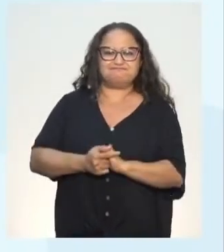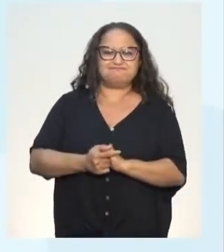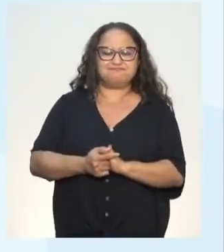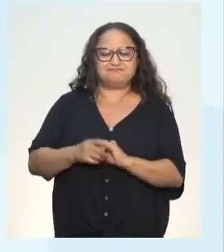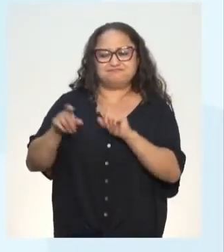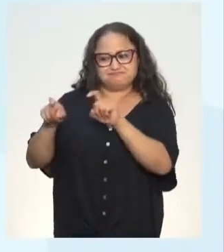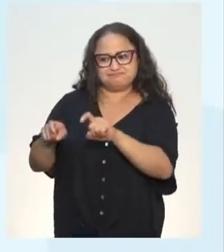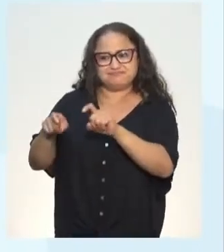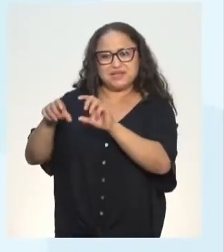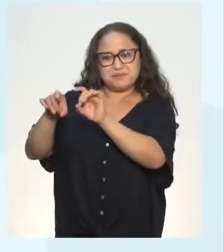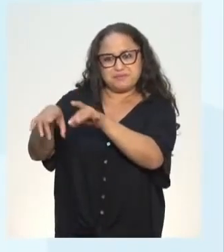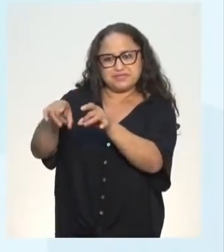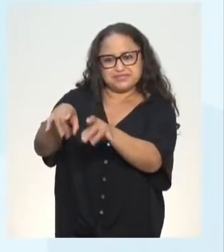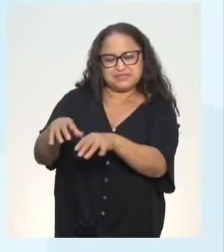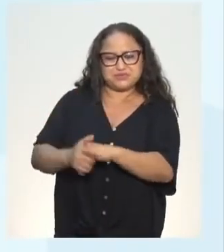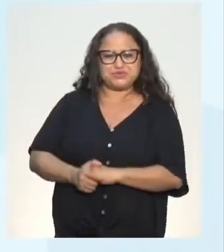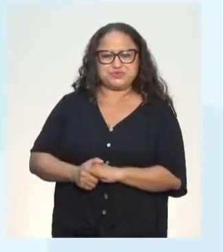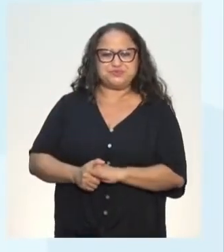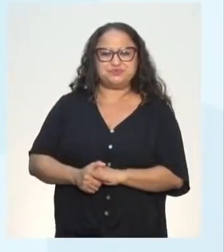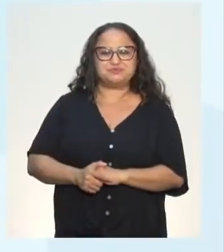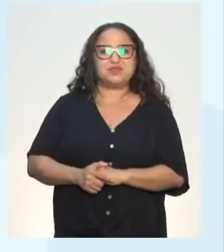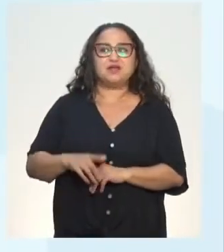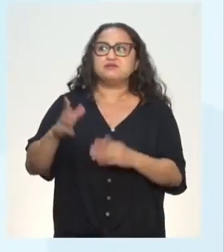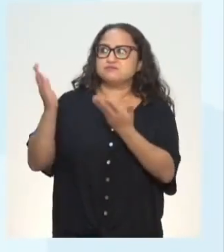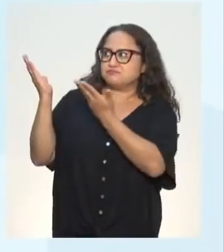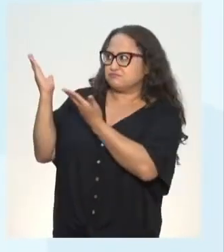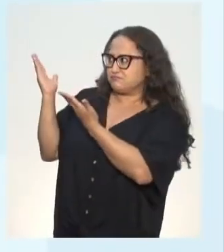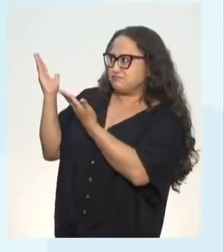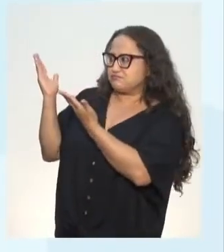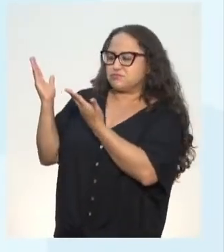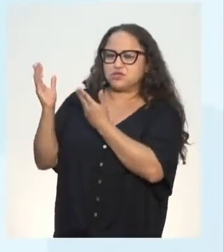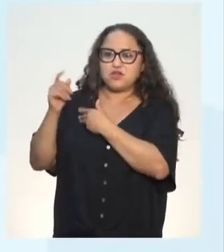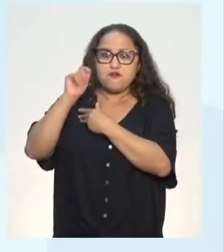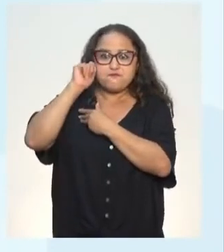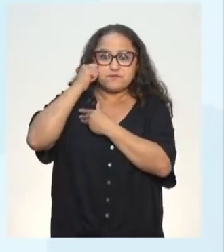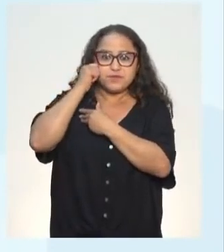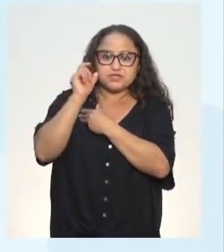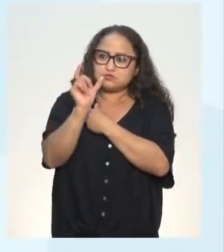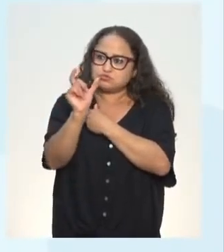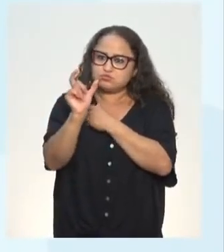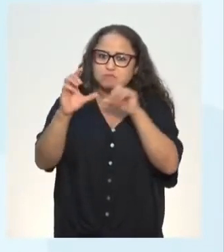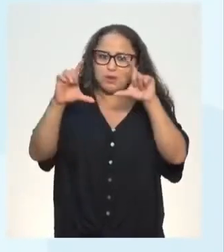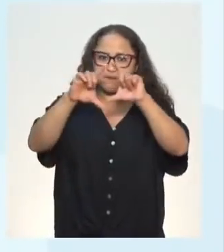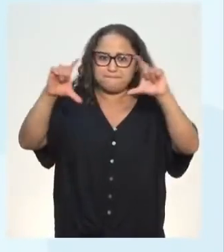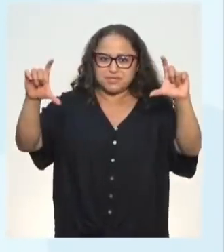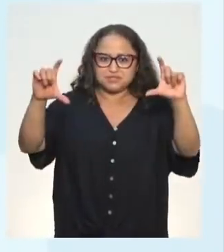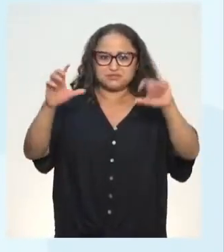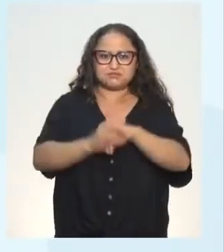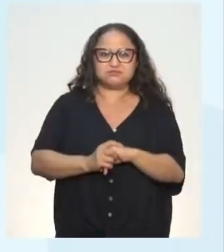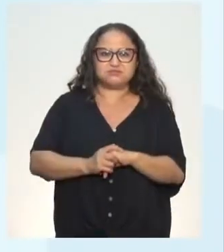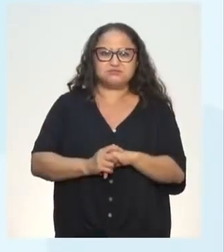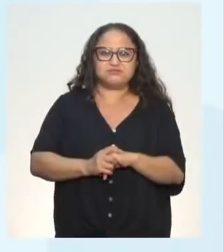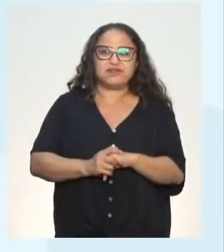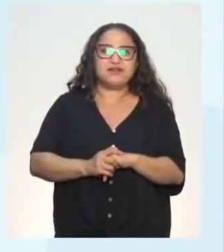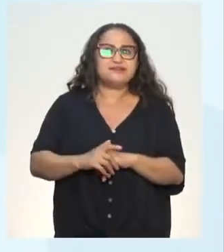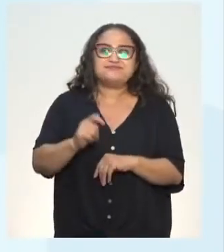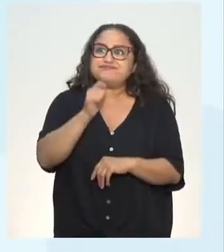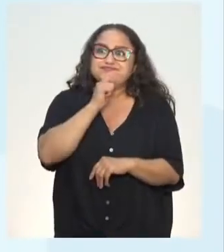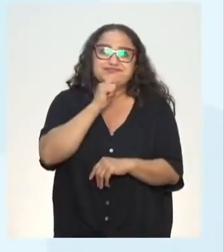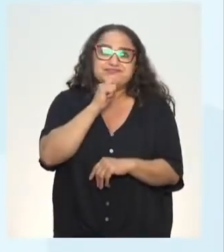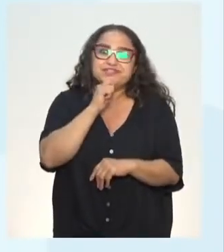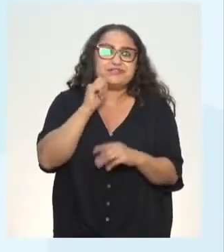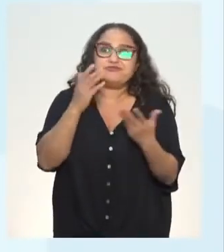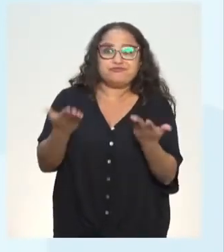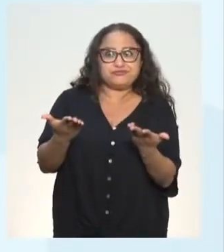plantação. Agora aqui, vocês grifaram, deixa eu voltar, eu tenho mais um período, vamos para o outro. Não obstante,